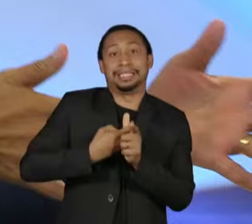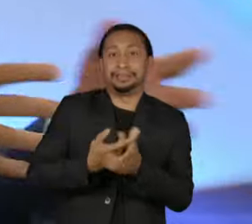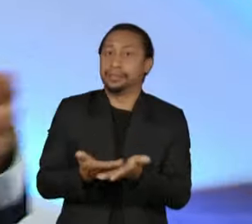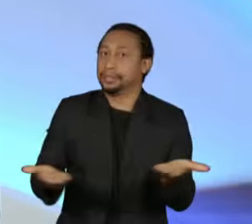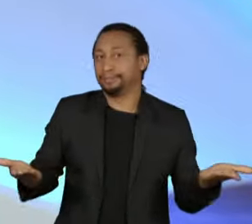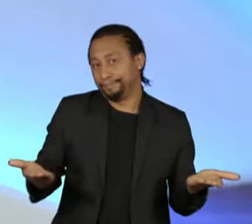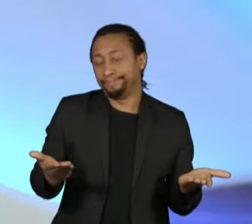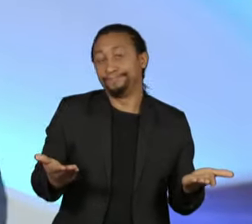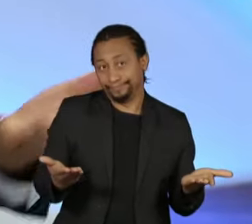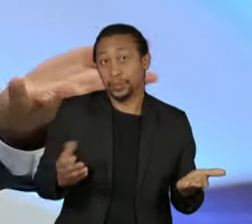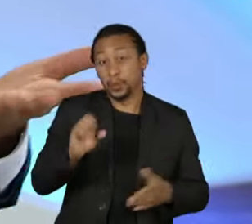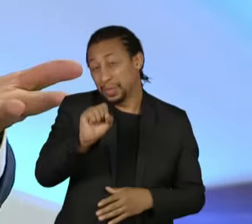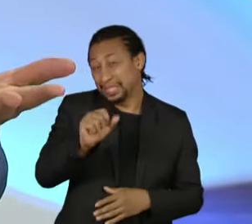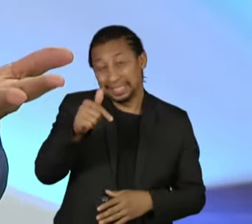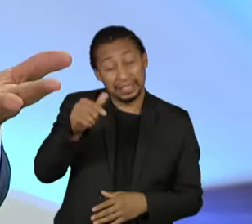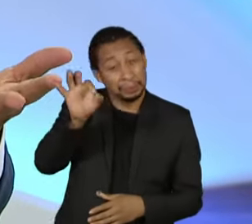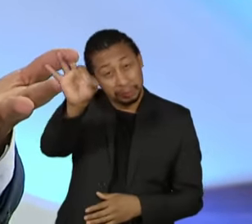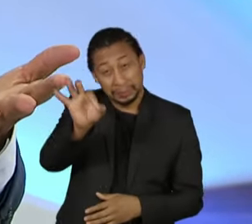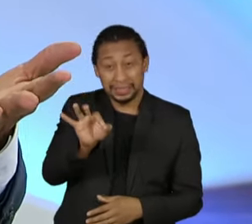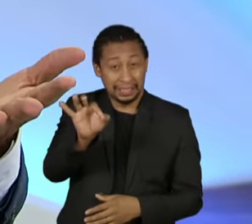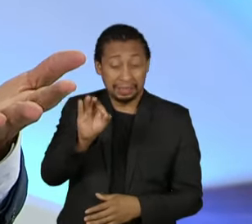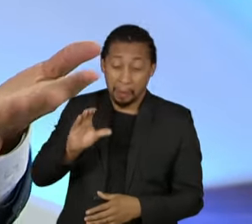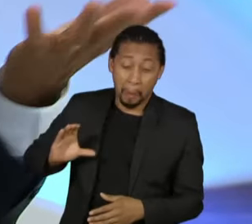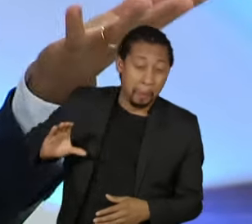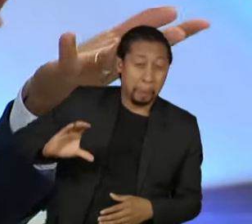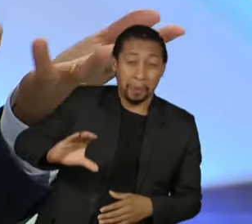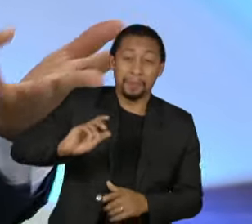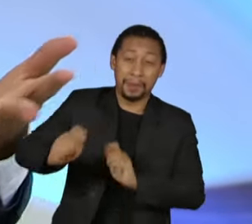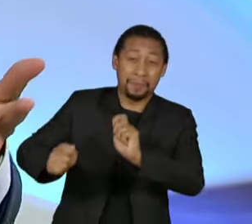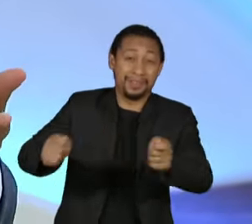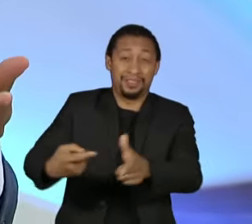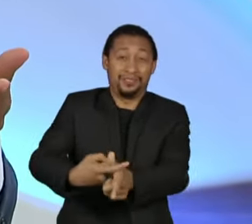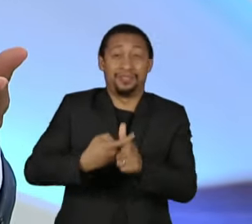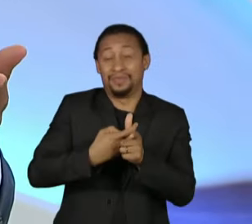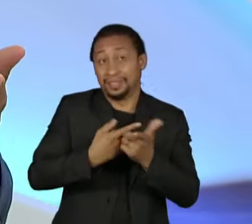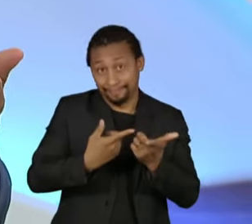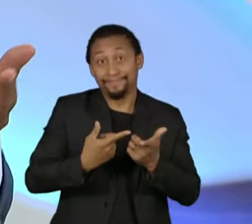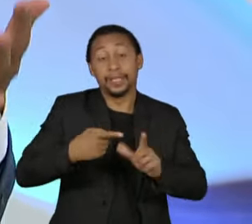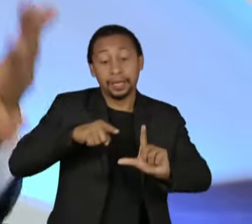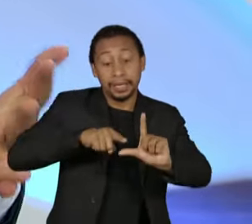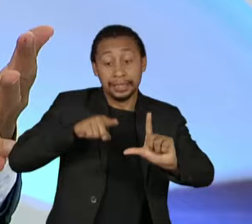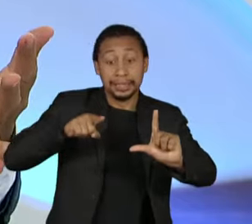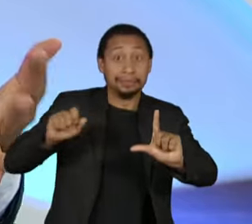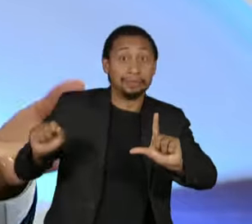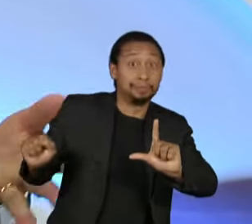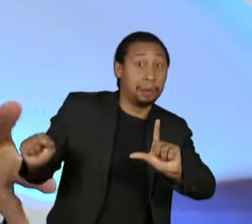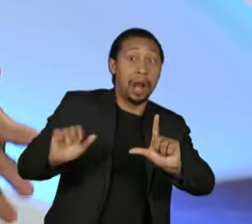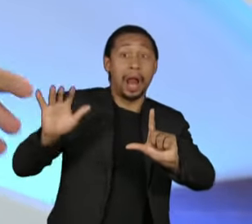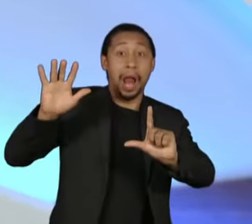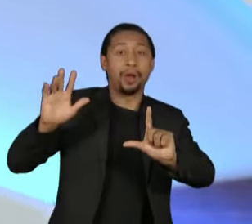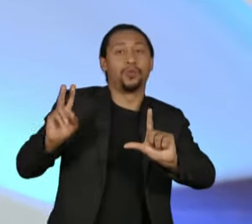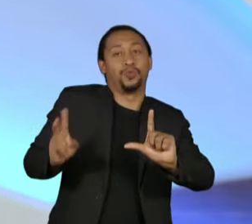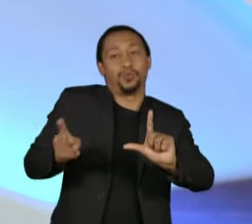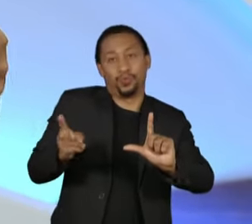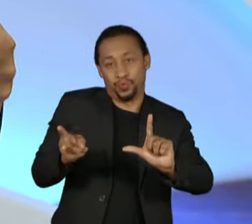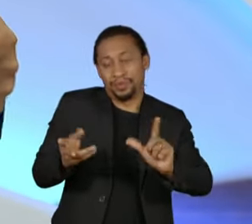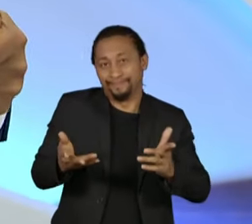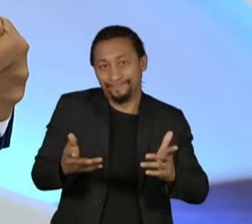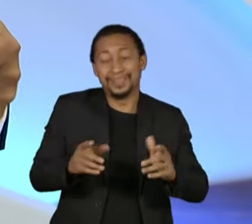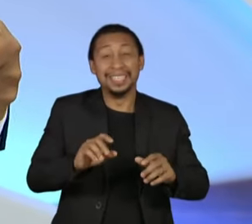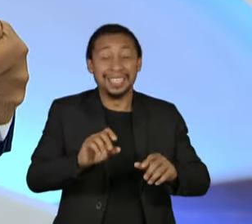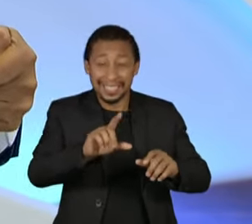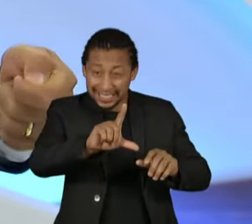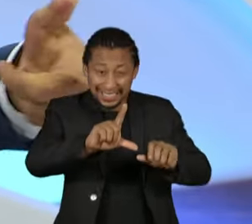Então, qual é a mais... Inflação alta e subindo, juros elevados, estamos falando aí de um governo